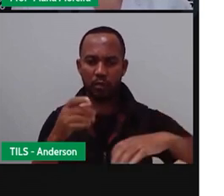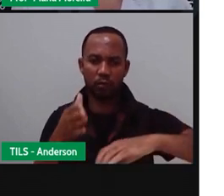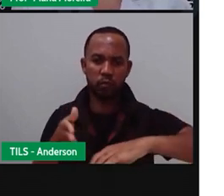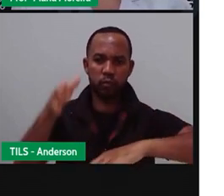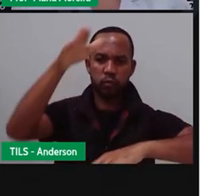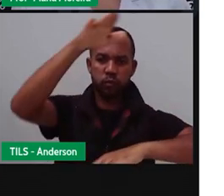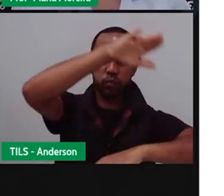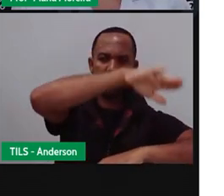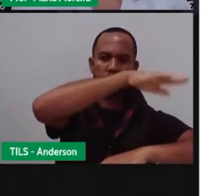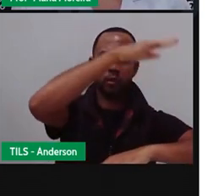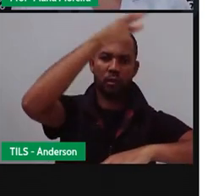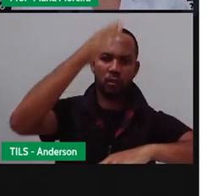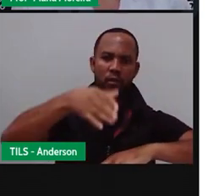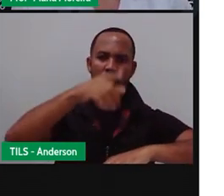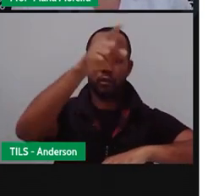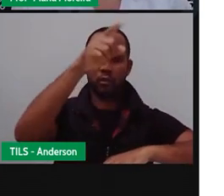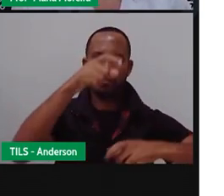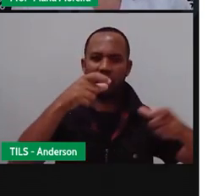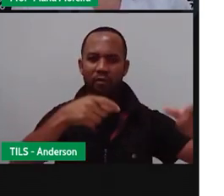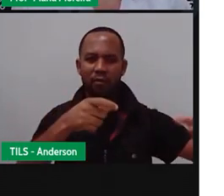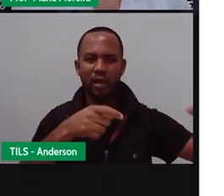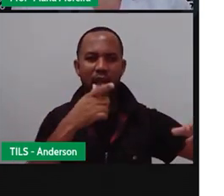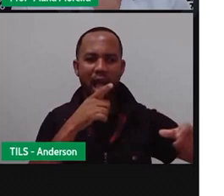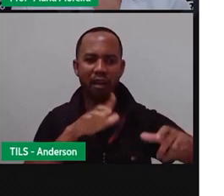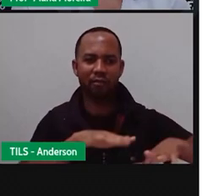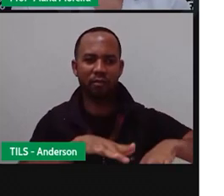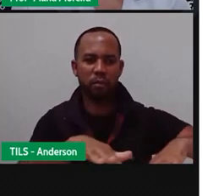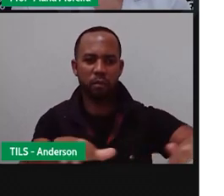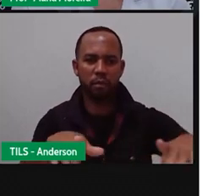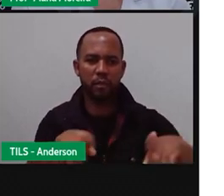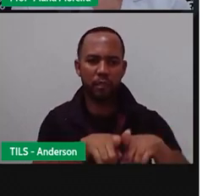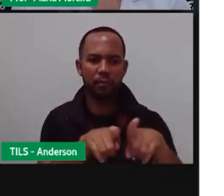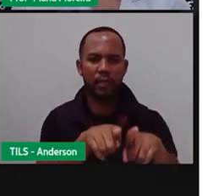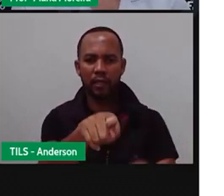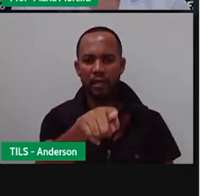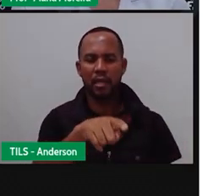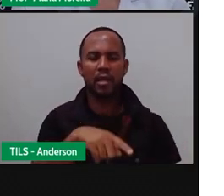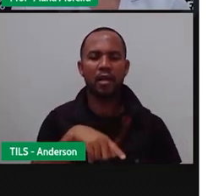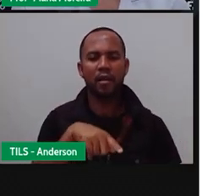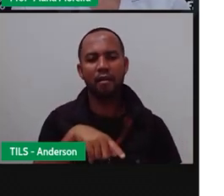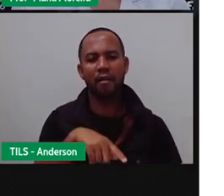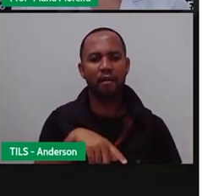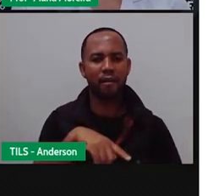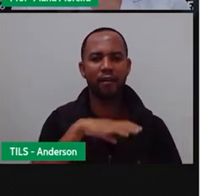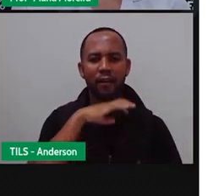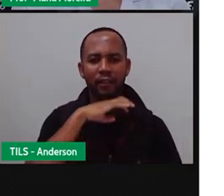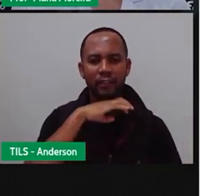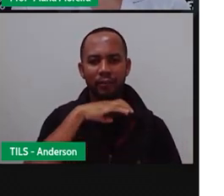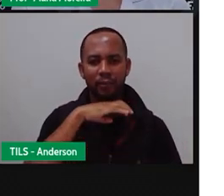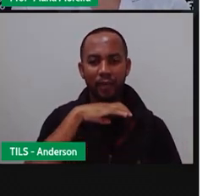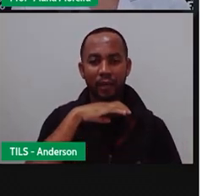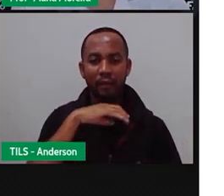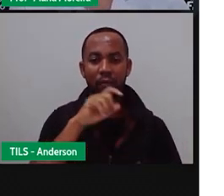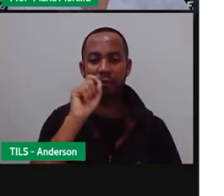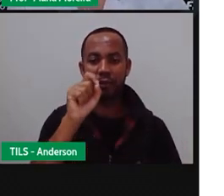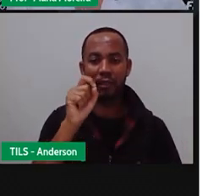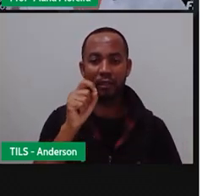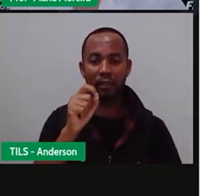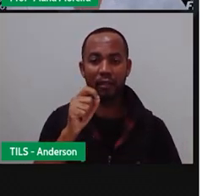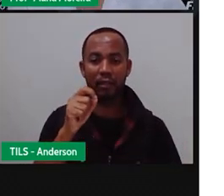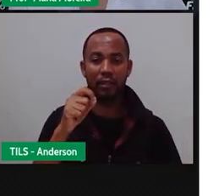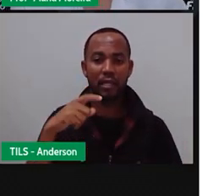certo? Ou na região aí centro-oeste. Esse animal é considerado o maior mamífero canídeo, ou seja, o que é